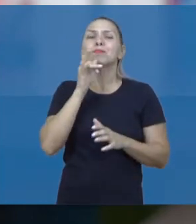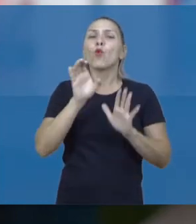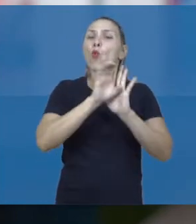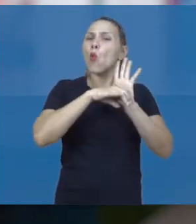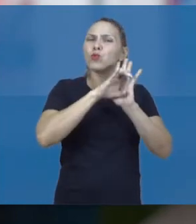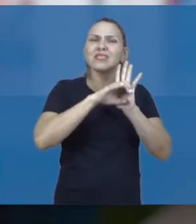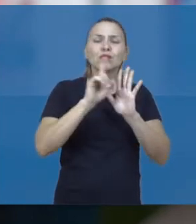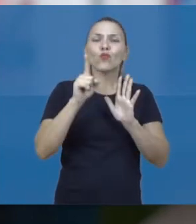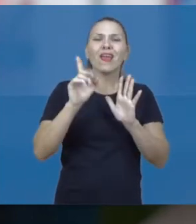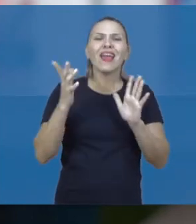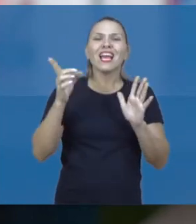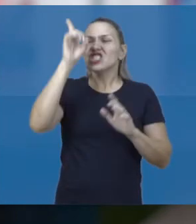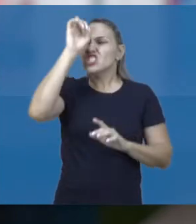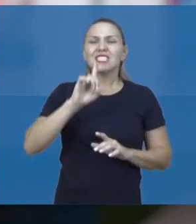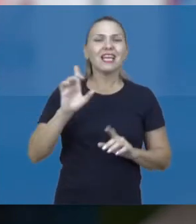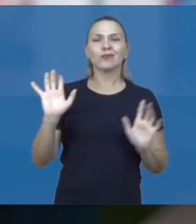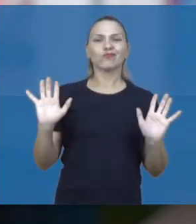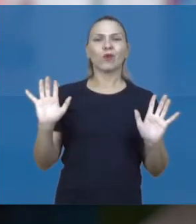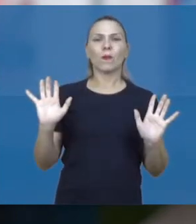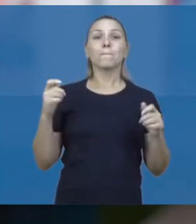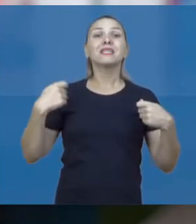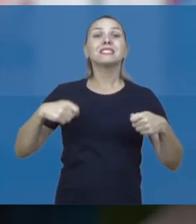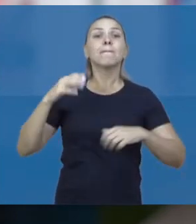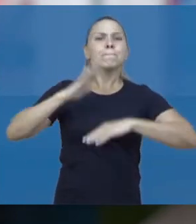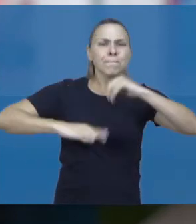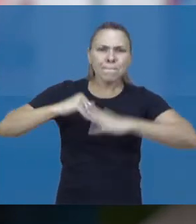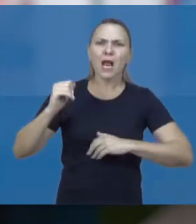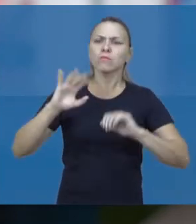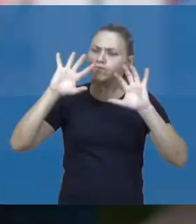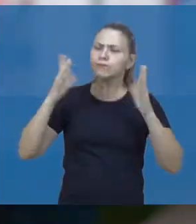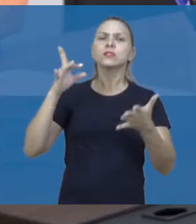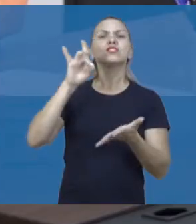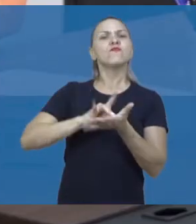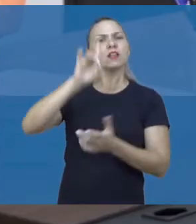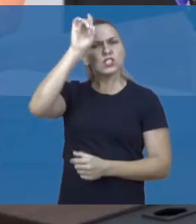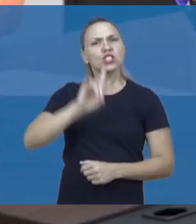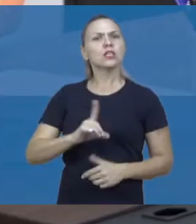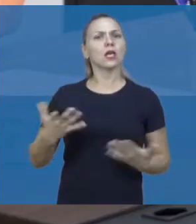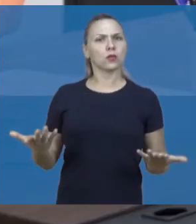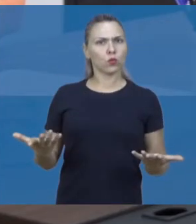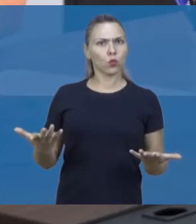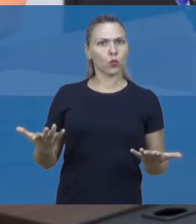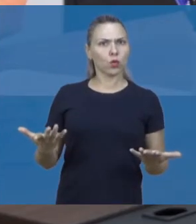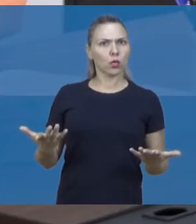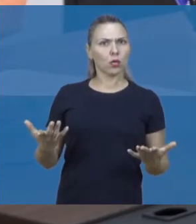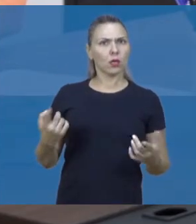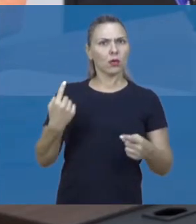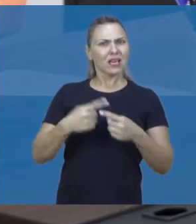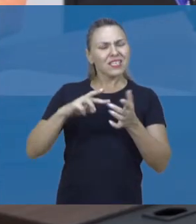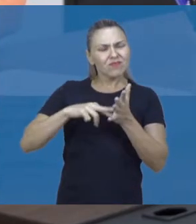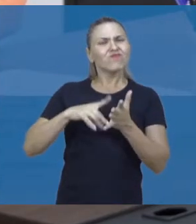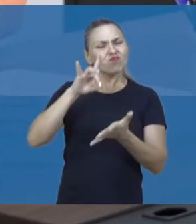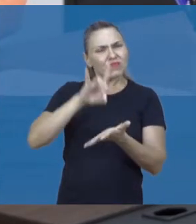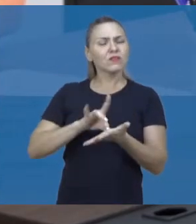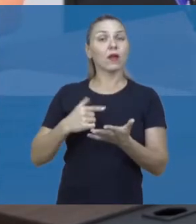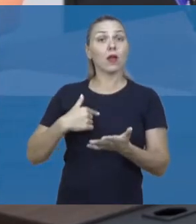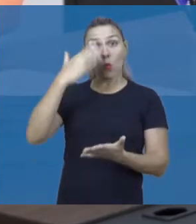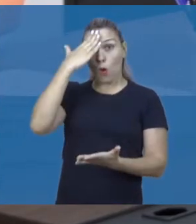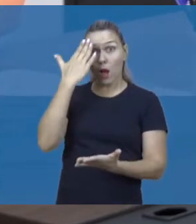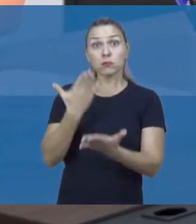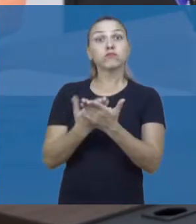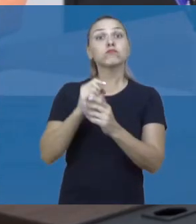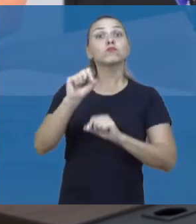teoria. Direito tem que acontecer na prática para que ele, de fato, seja um direito. Eu tenho convicção